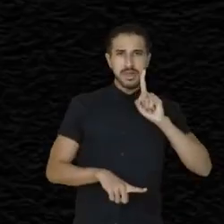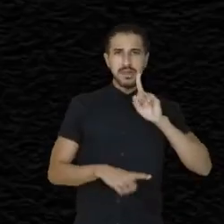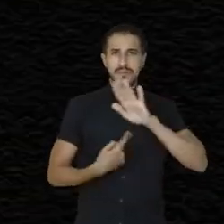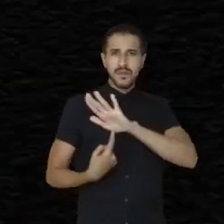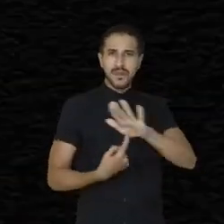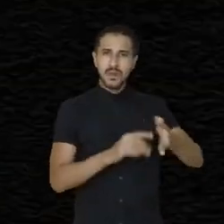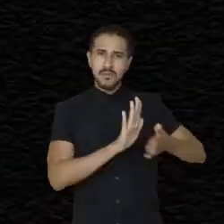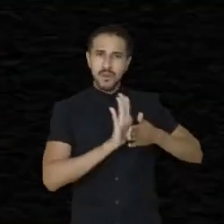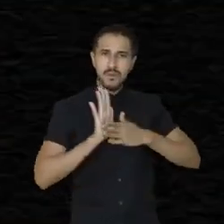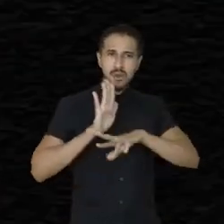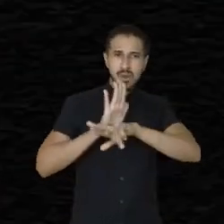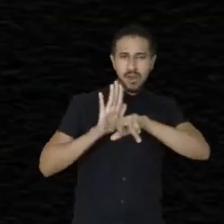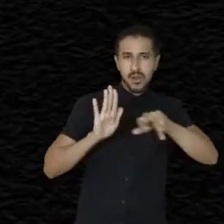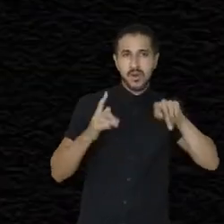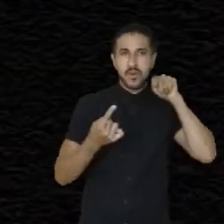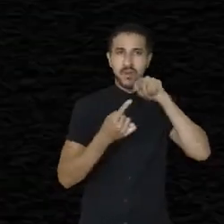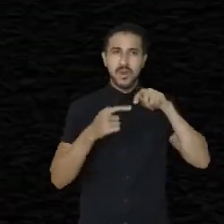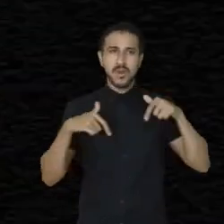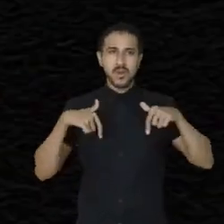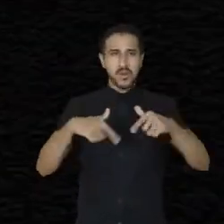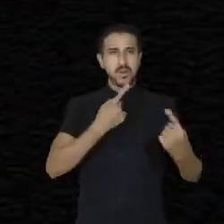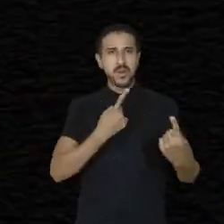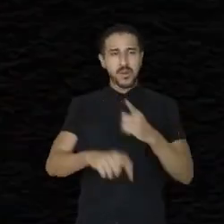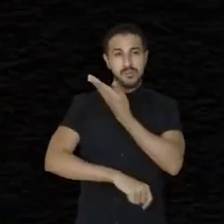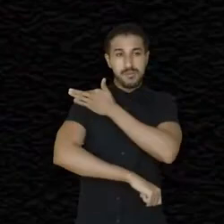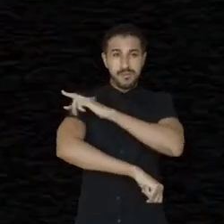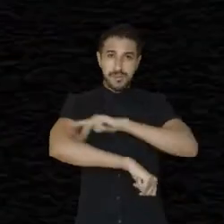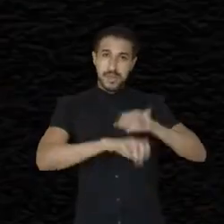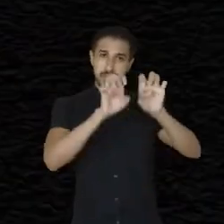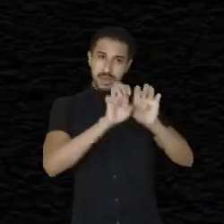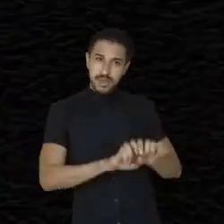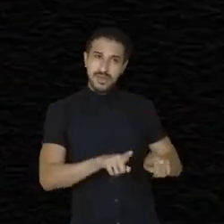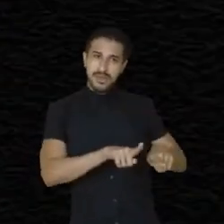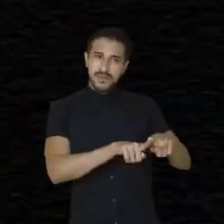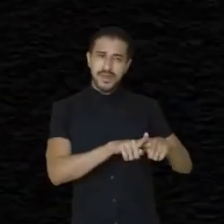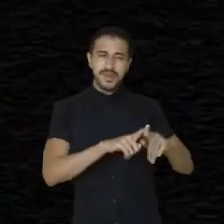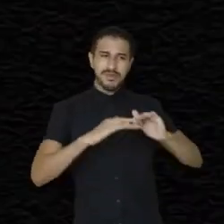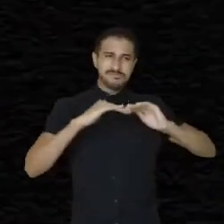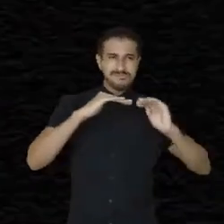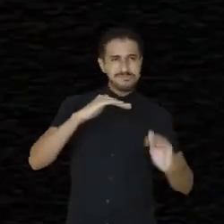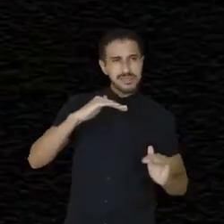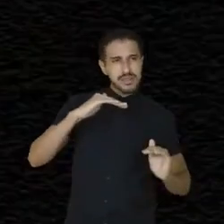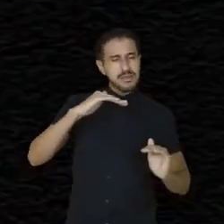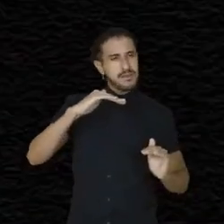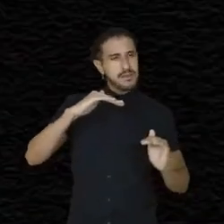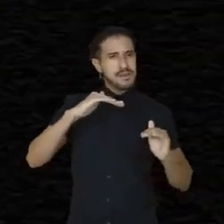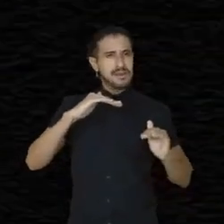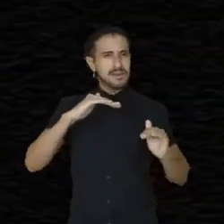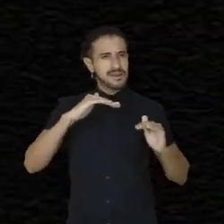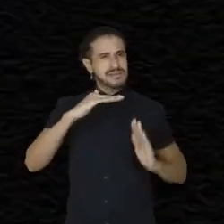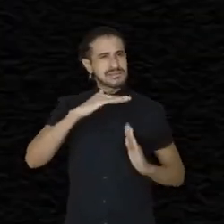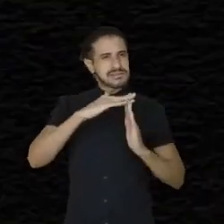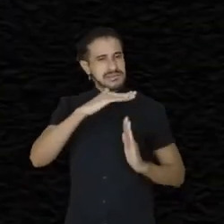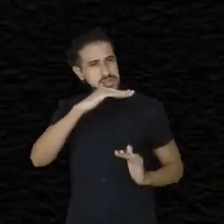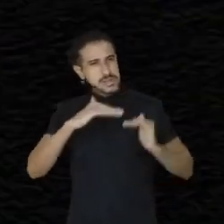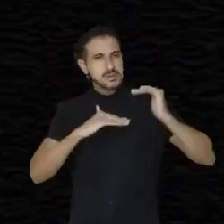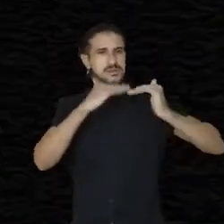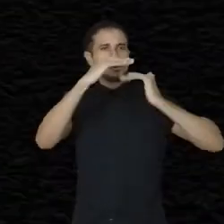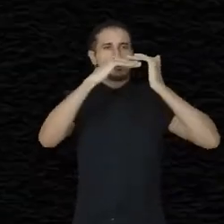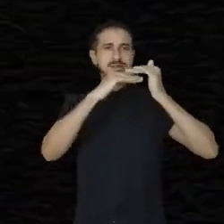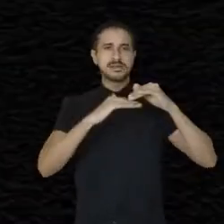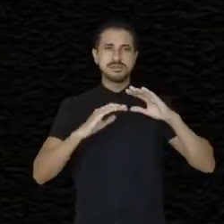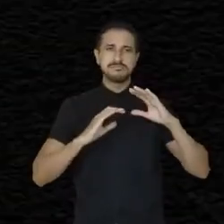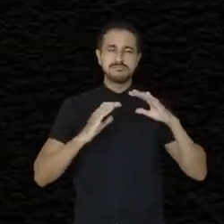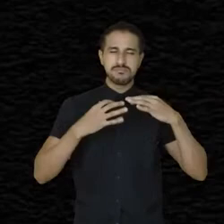apresentar propostas para enfrentar o racismo estrutural e as desigualdades que impedem o desenvolvimento sadio das